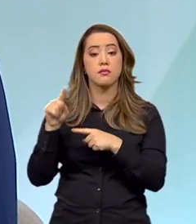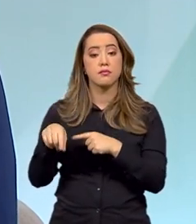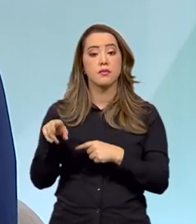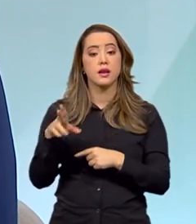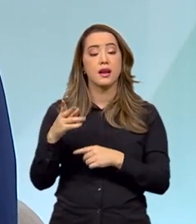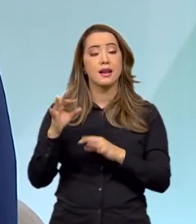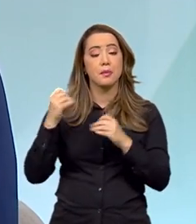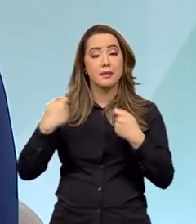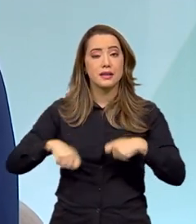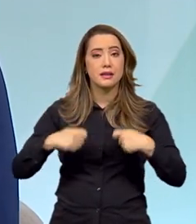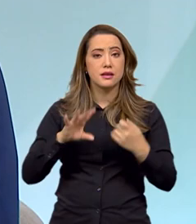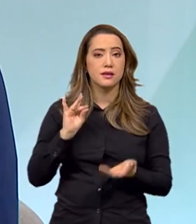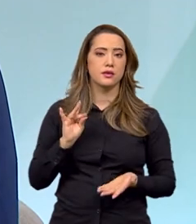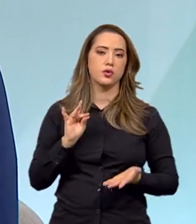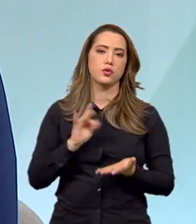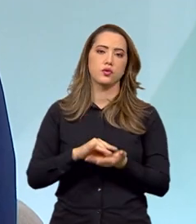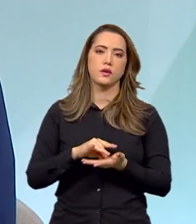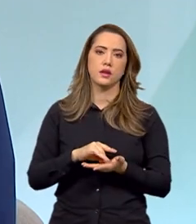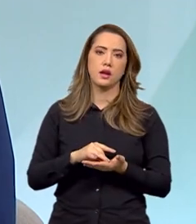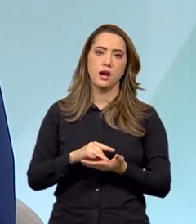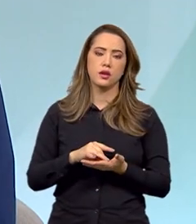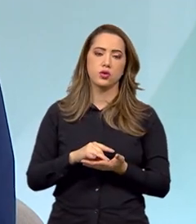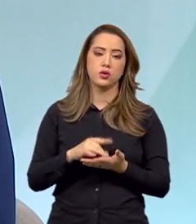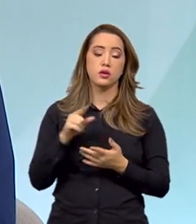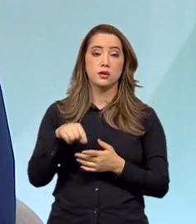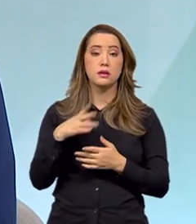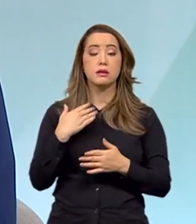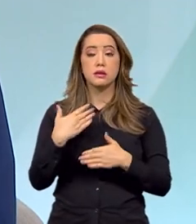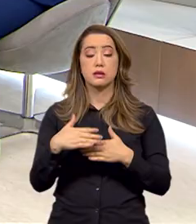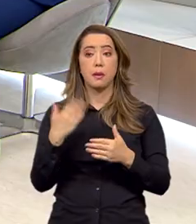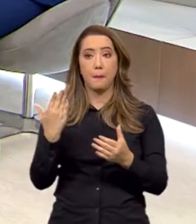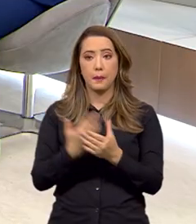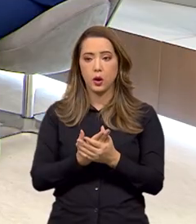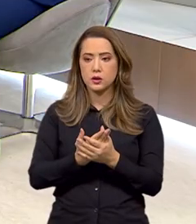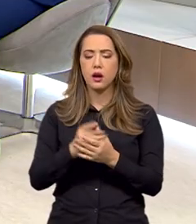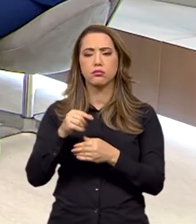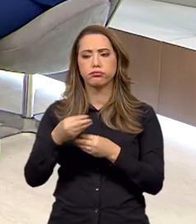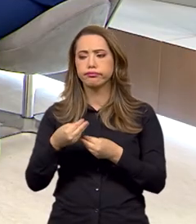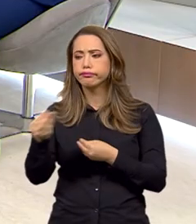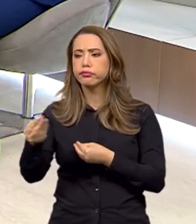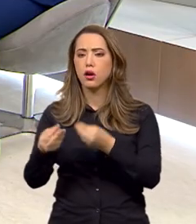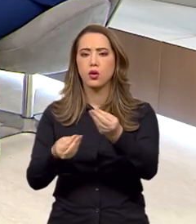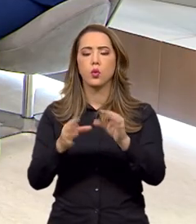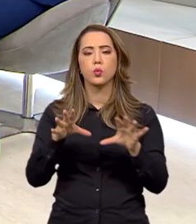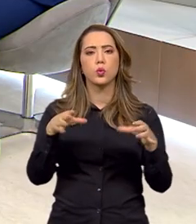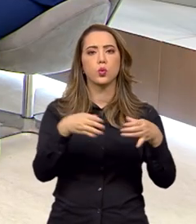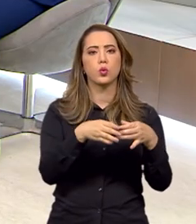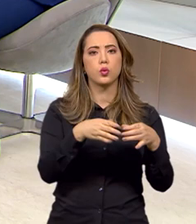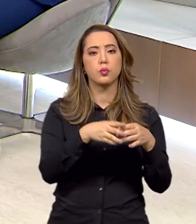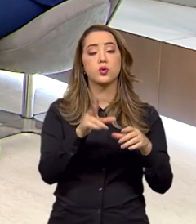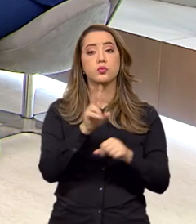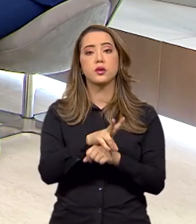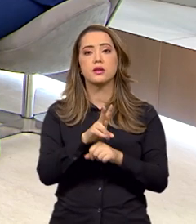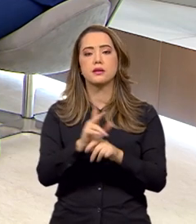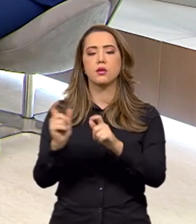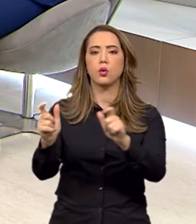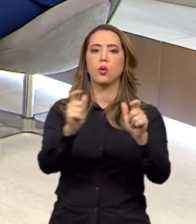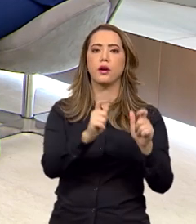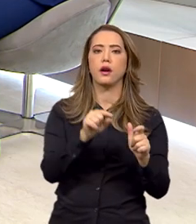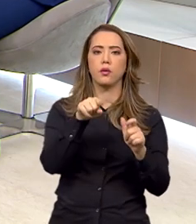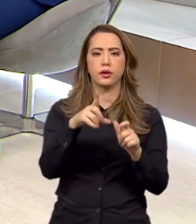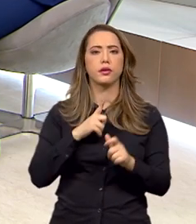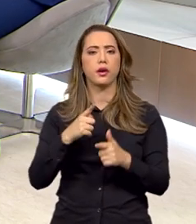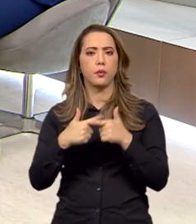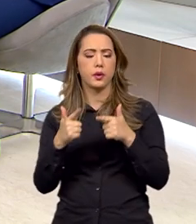obrigatoriamente conduzida, ela é encaminhada para os atores da rede de proteção local, aonde aconteceu a